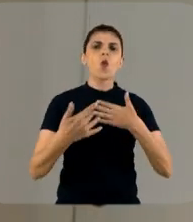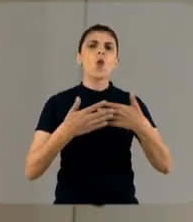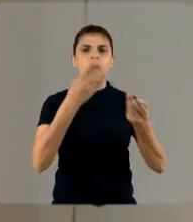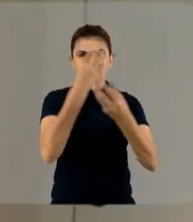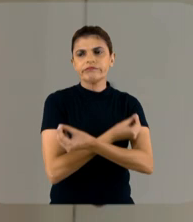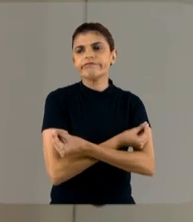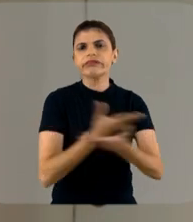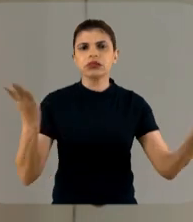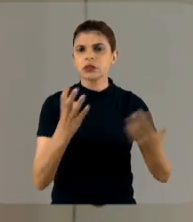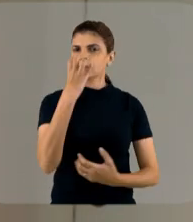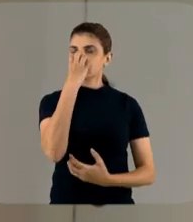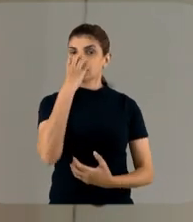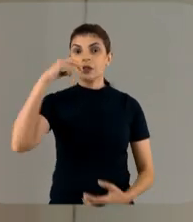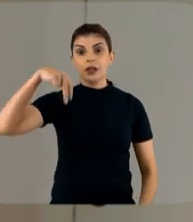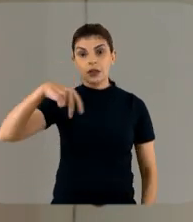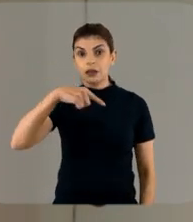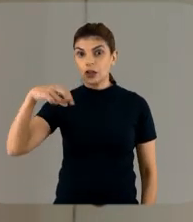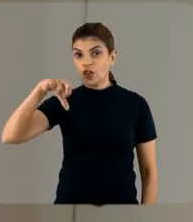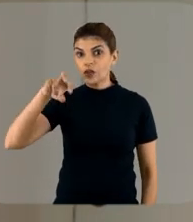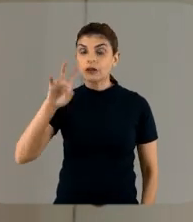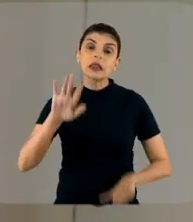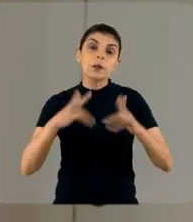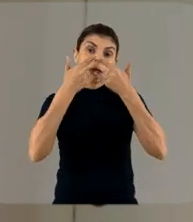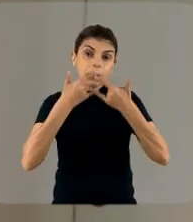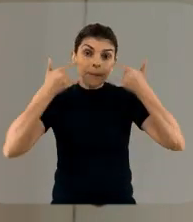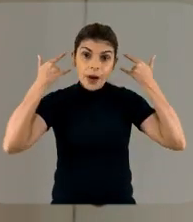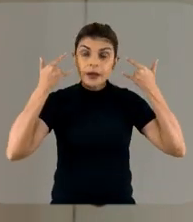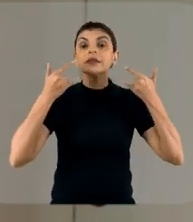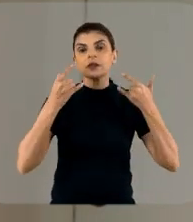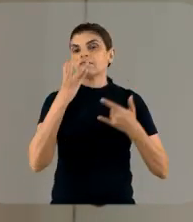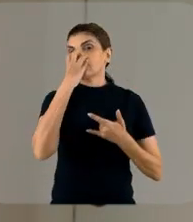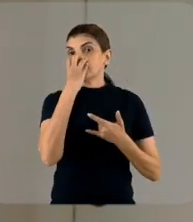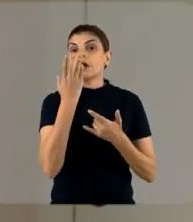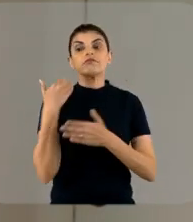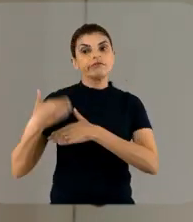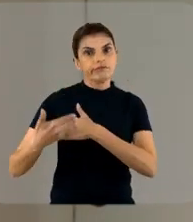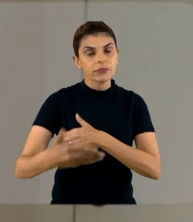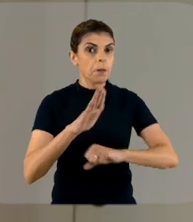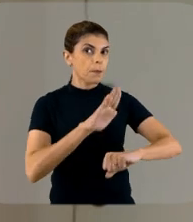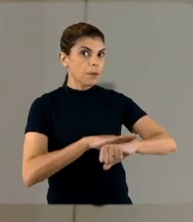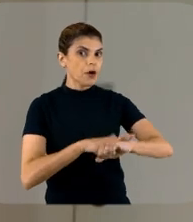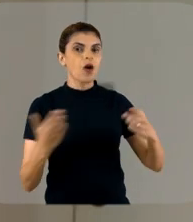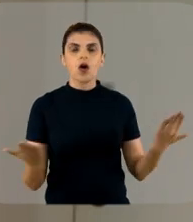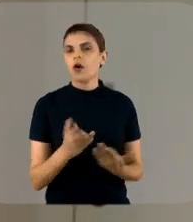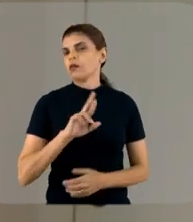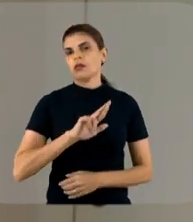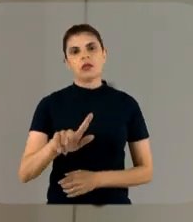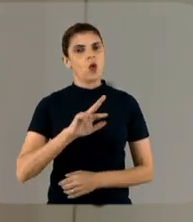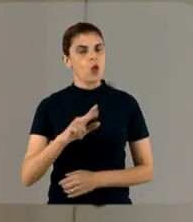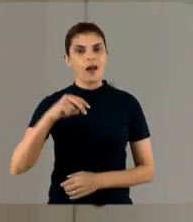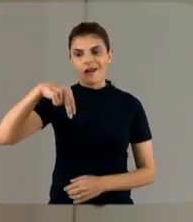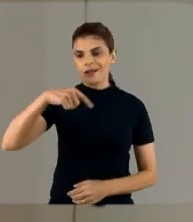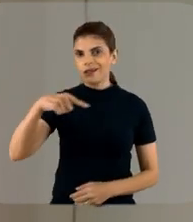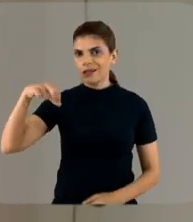N95 para todas as situações. Claro que é depender do cenário, como foi colocado inicialmente, mas neste momento a gente